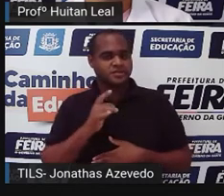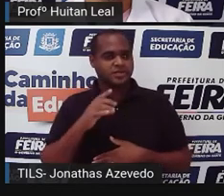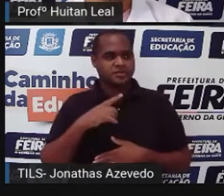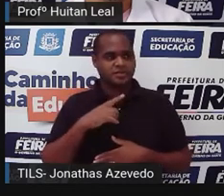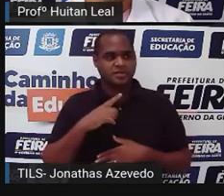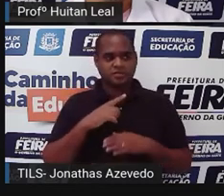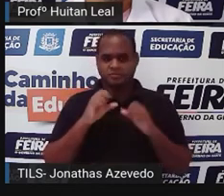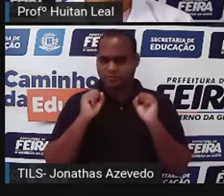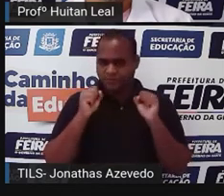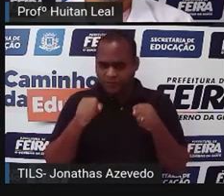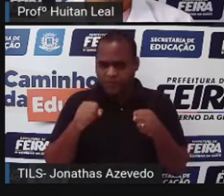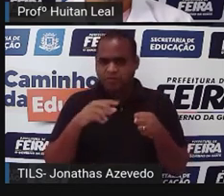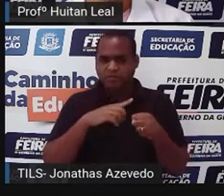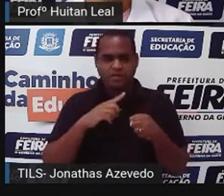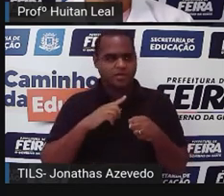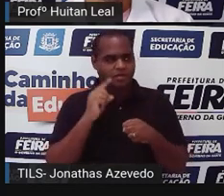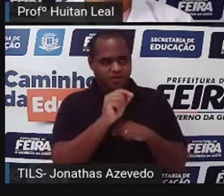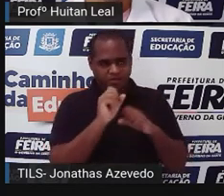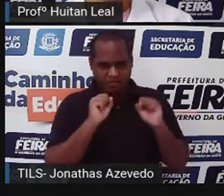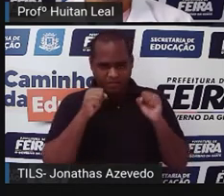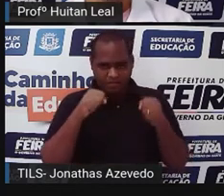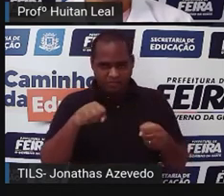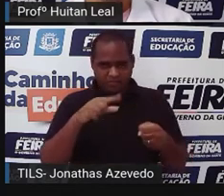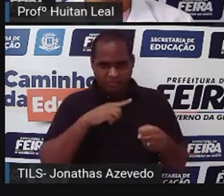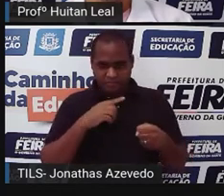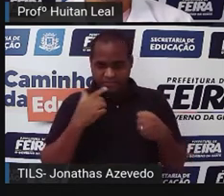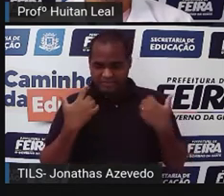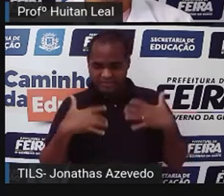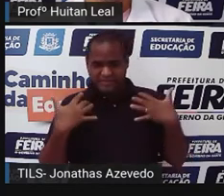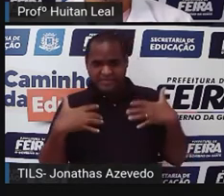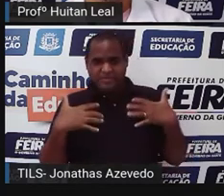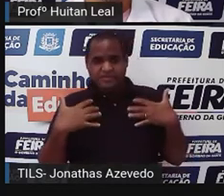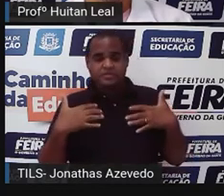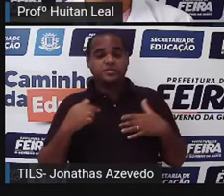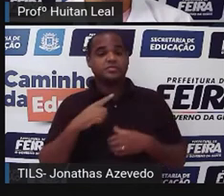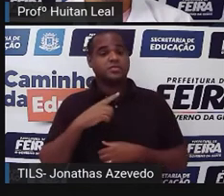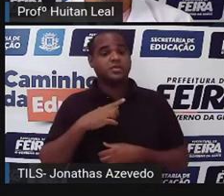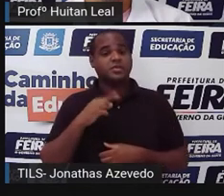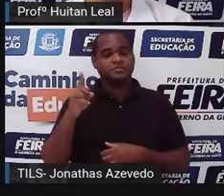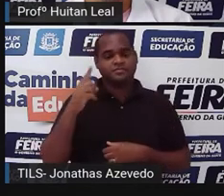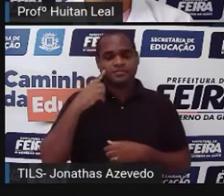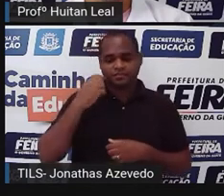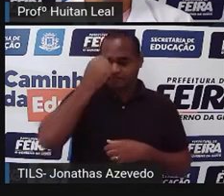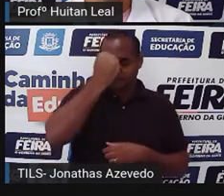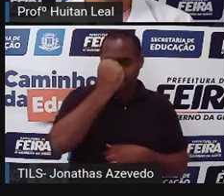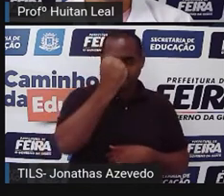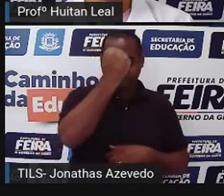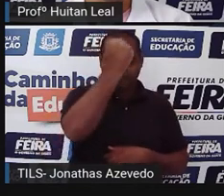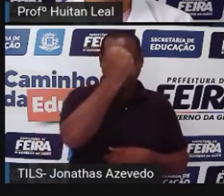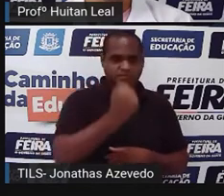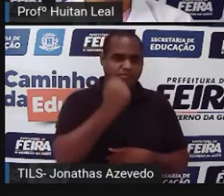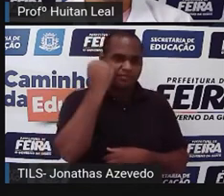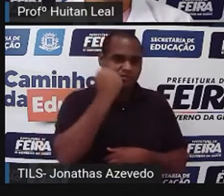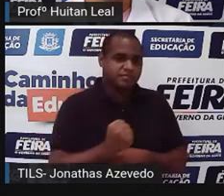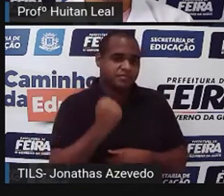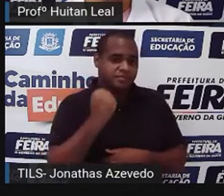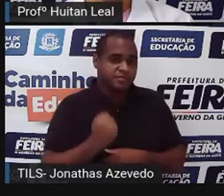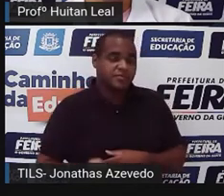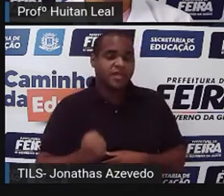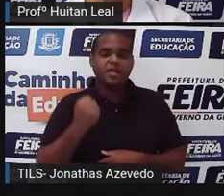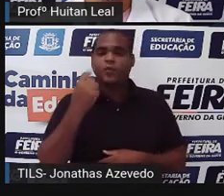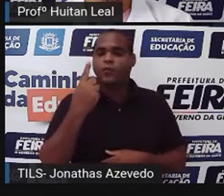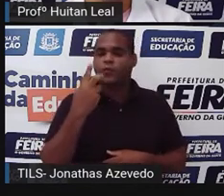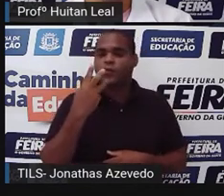a deteve ali. Tremendo dos pés à cabeça, pegou o facão e cravou uma, duas, três vezes na